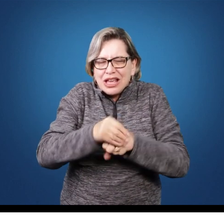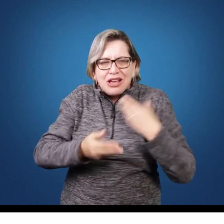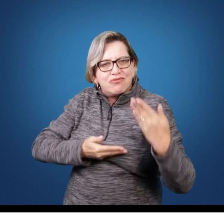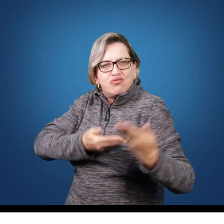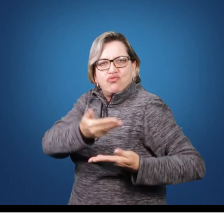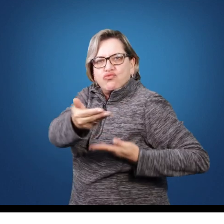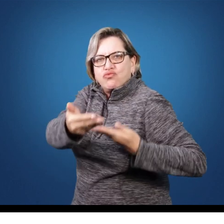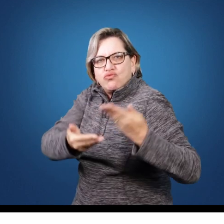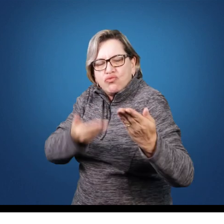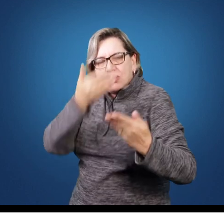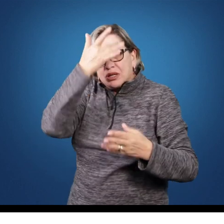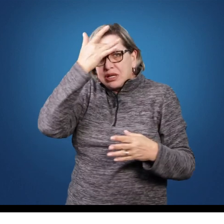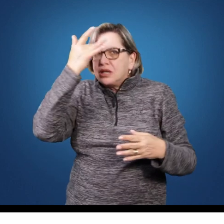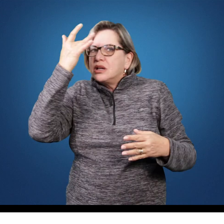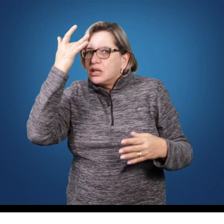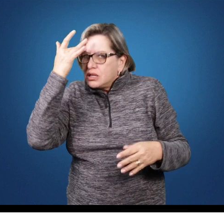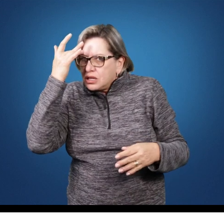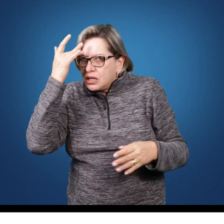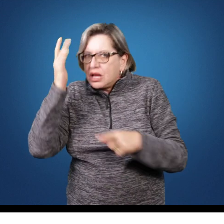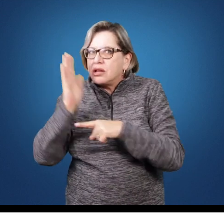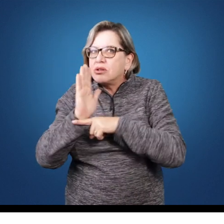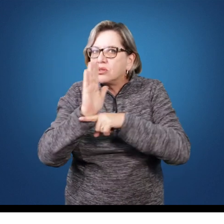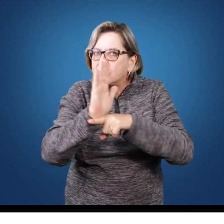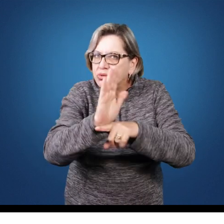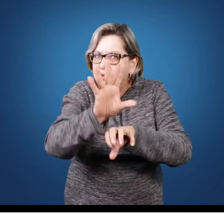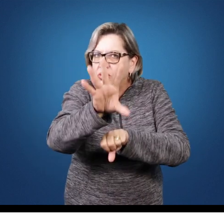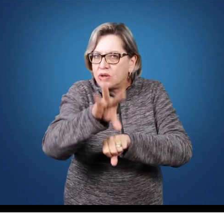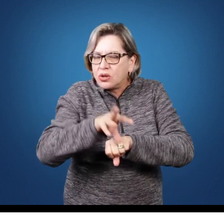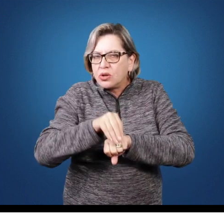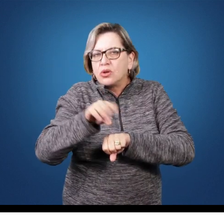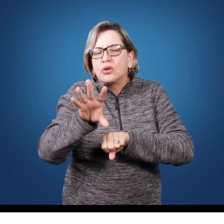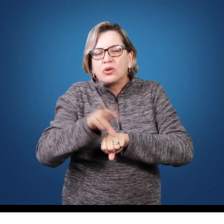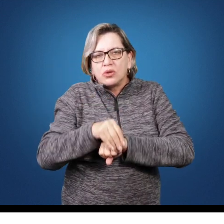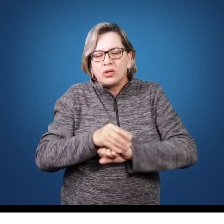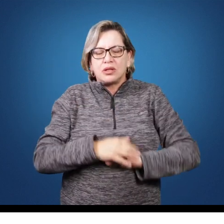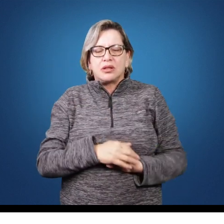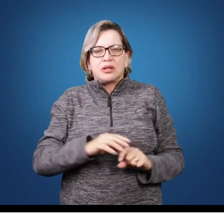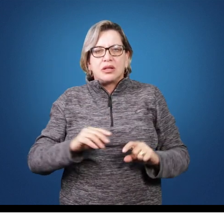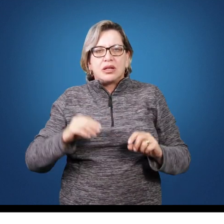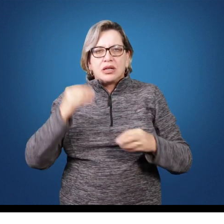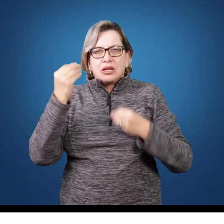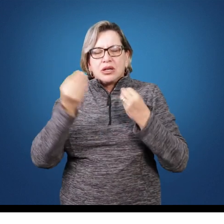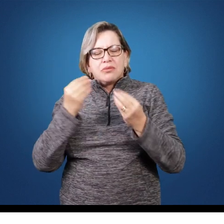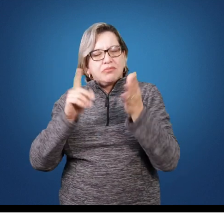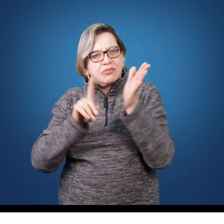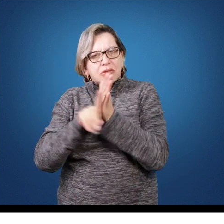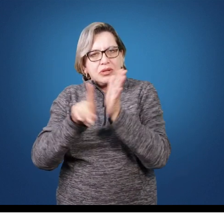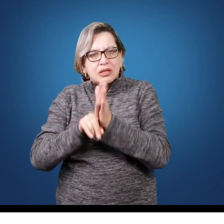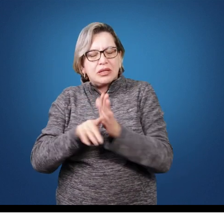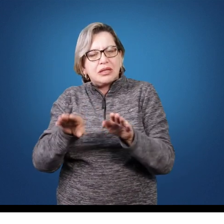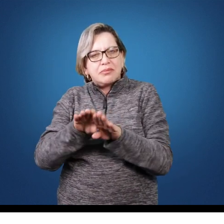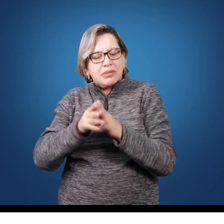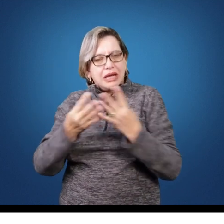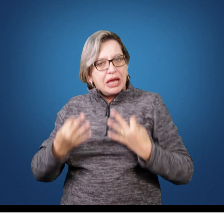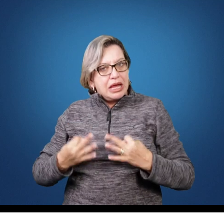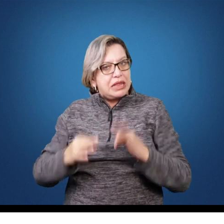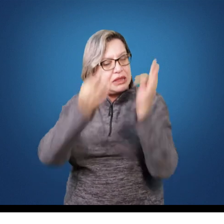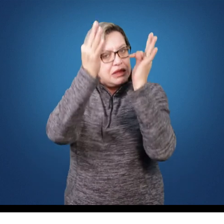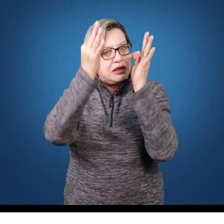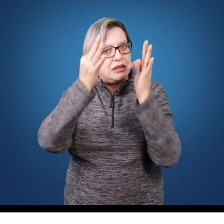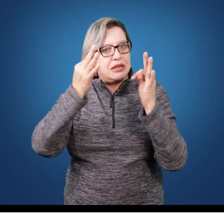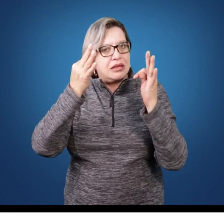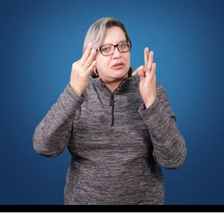sociais são uma fonte de conhecimento? Será que o avanço da tecnologia